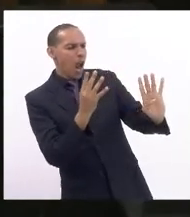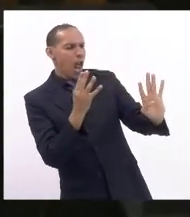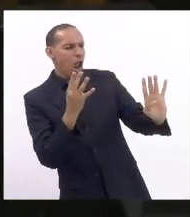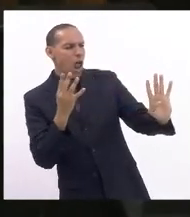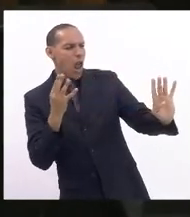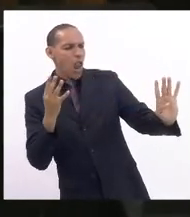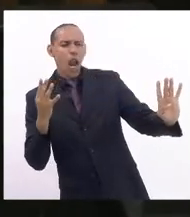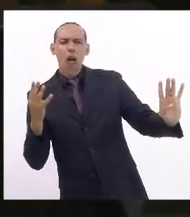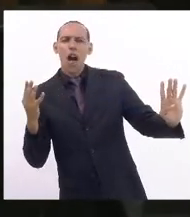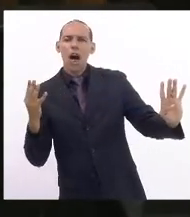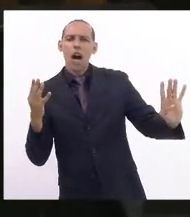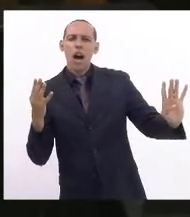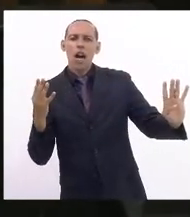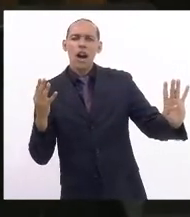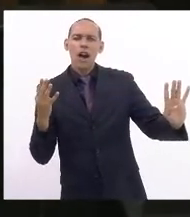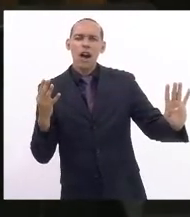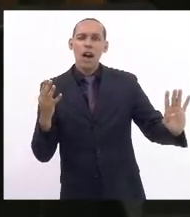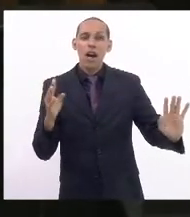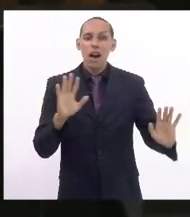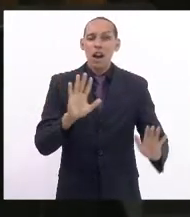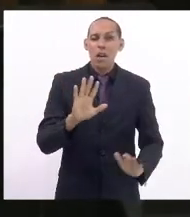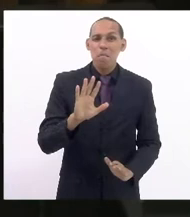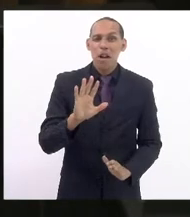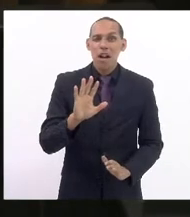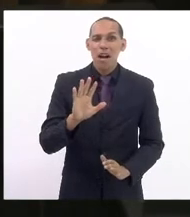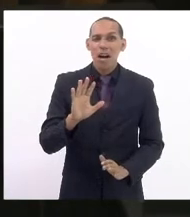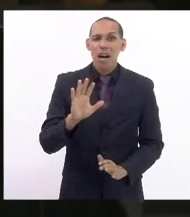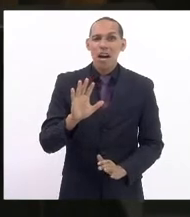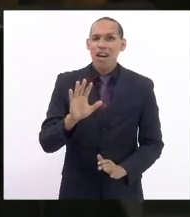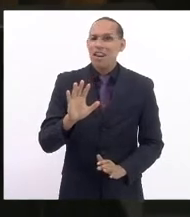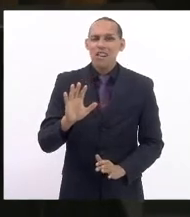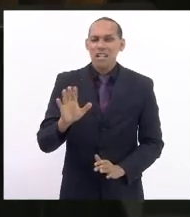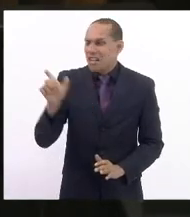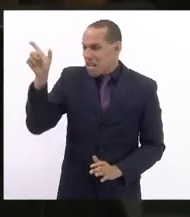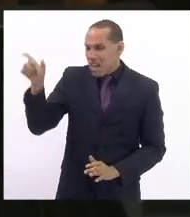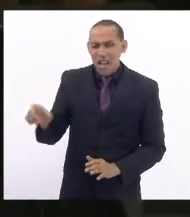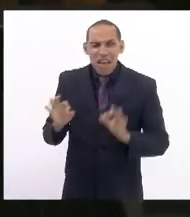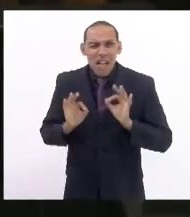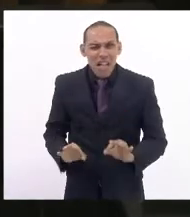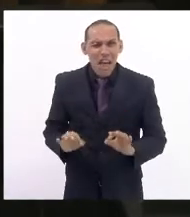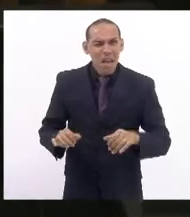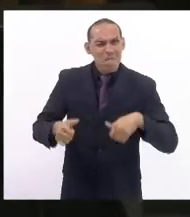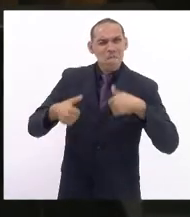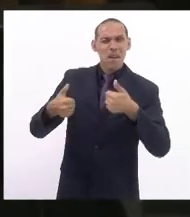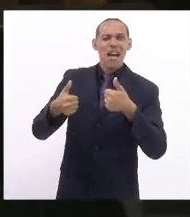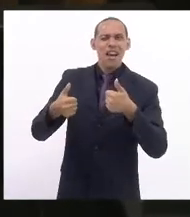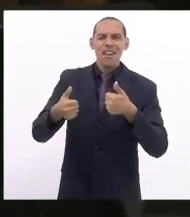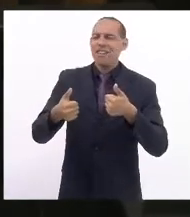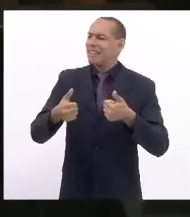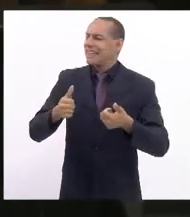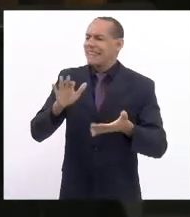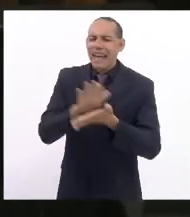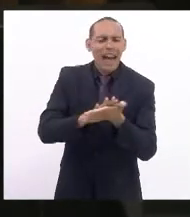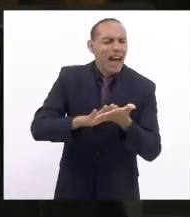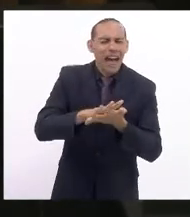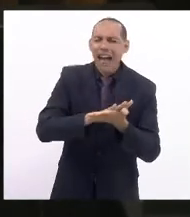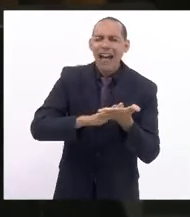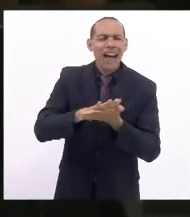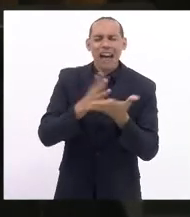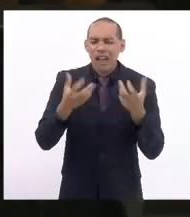absolutamente de uma indignidade, deputado Elio Omar, inaceitável.